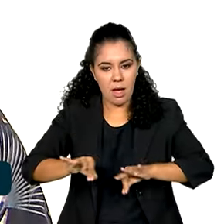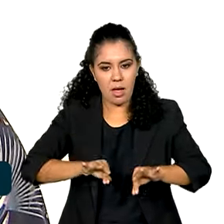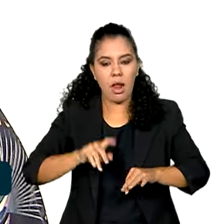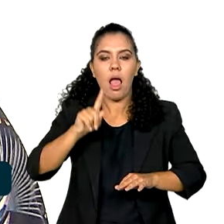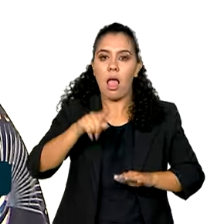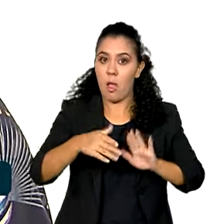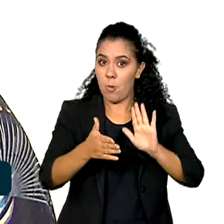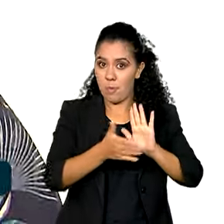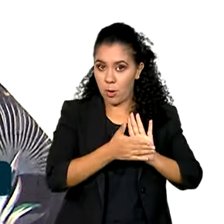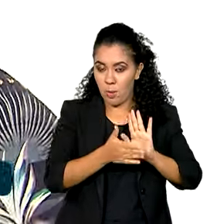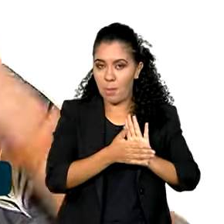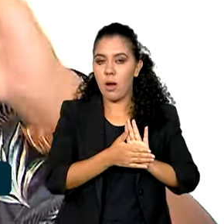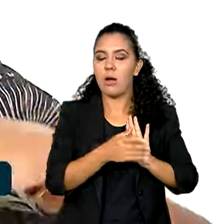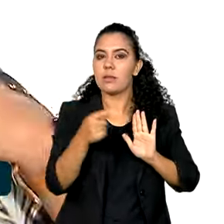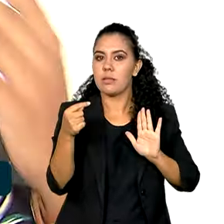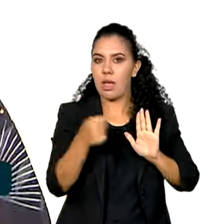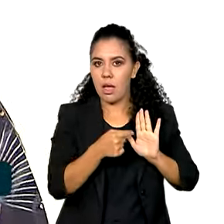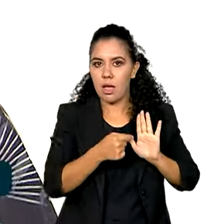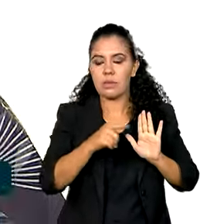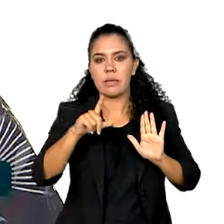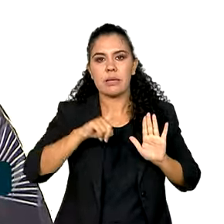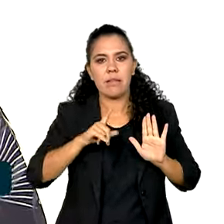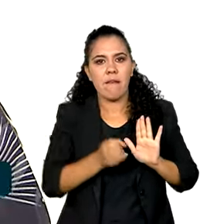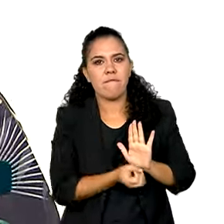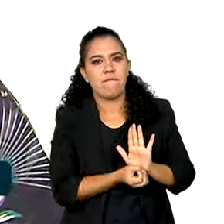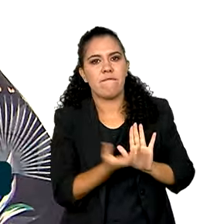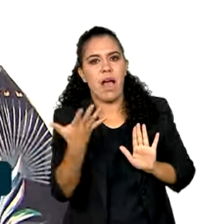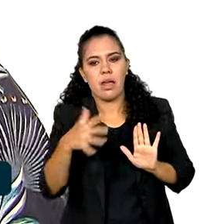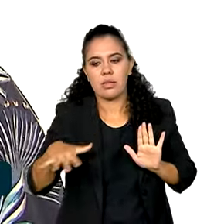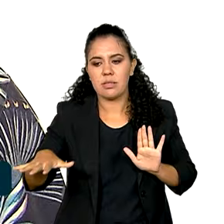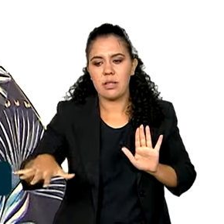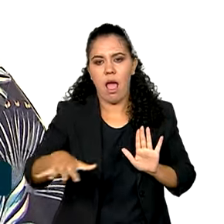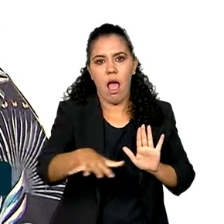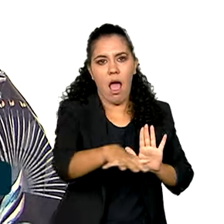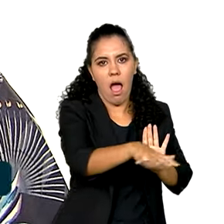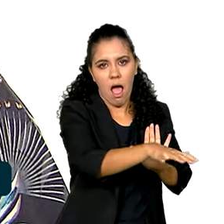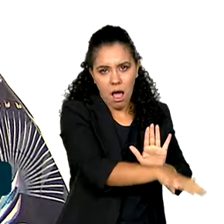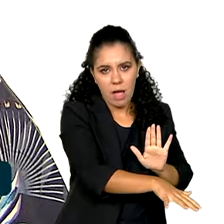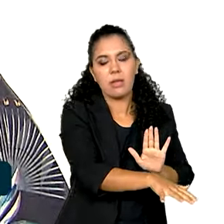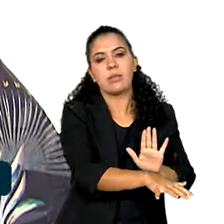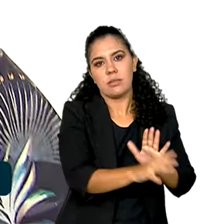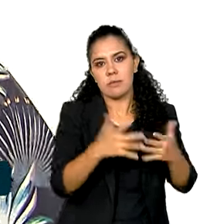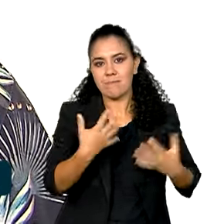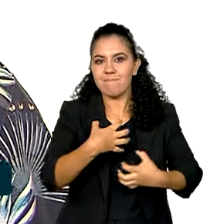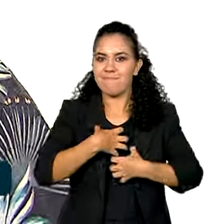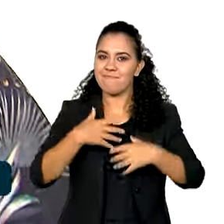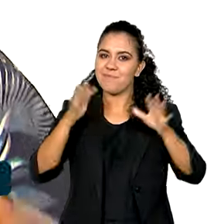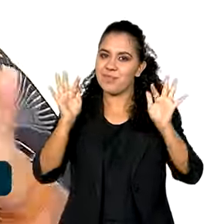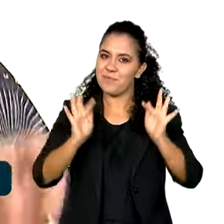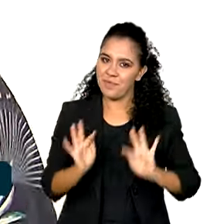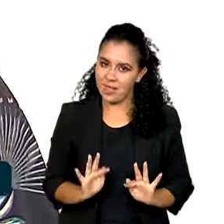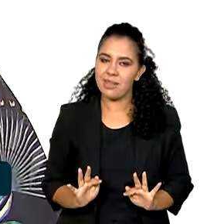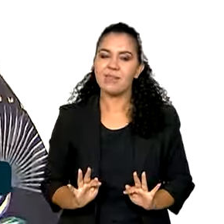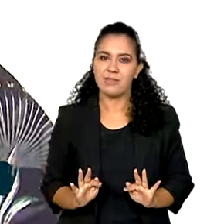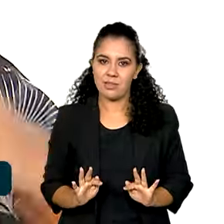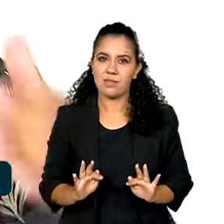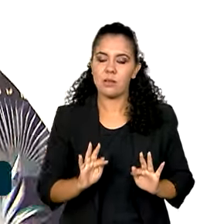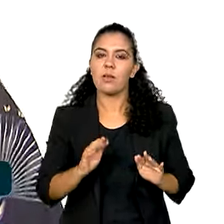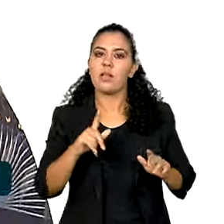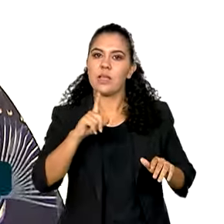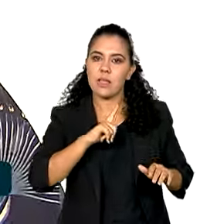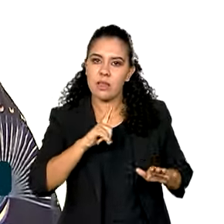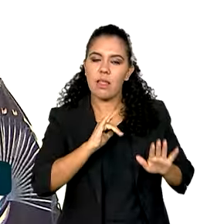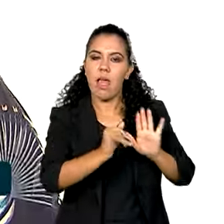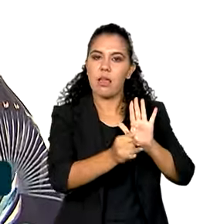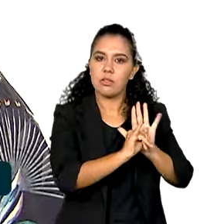proposta que abrange várias áreas, inclusive a minha, e me deixa muito feliz. Com base no edital, com base